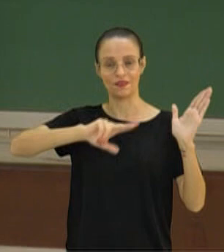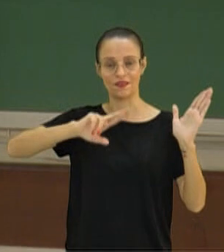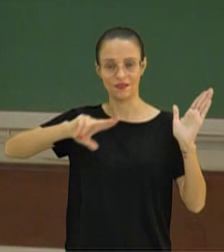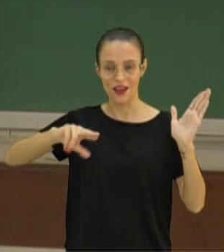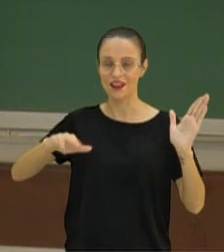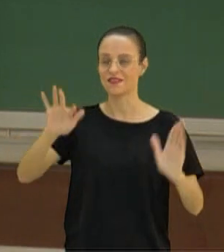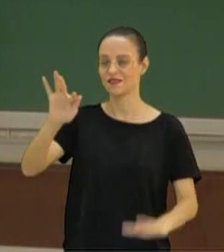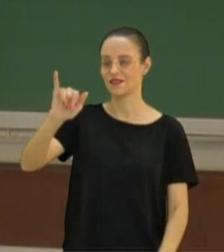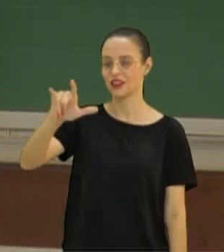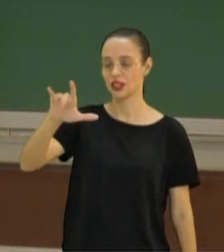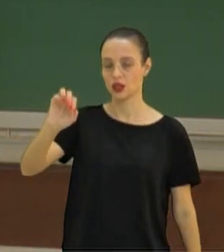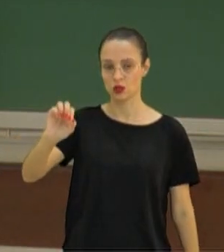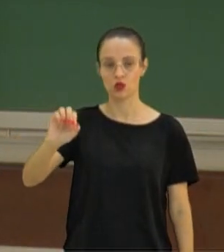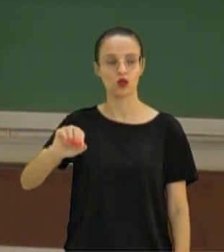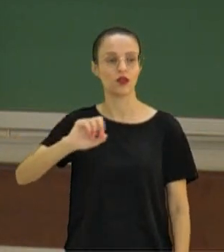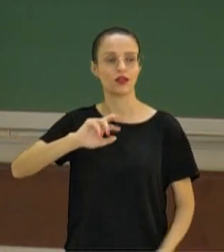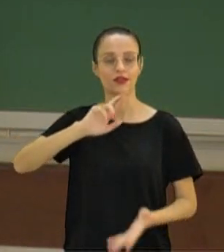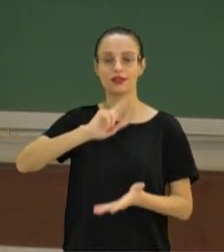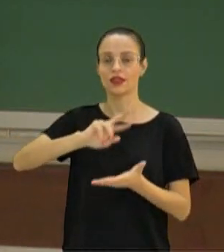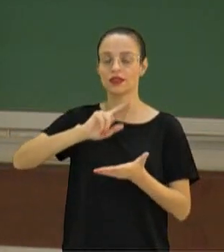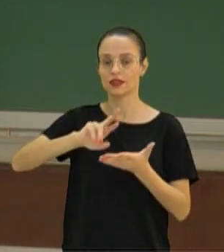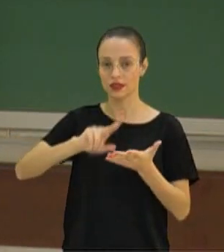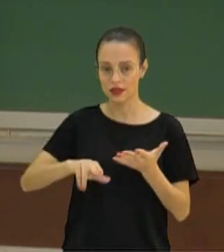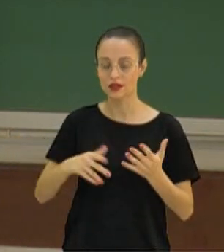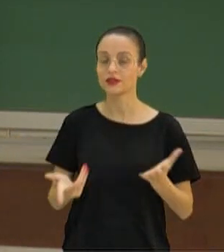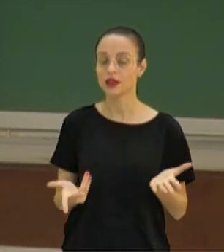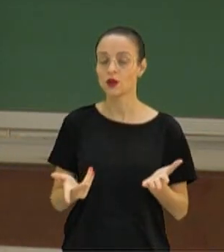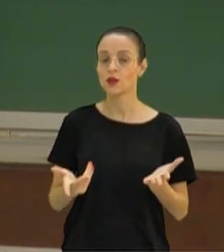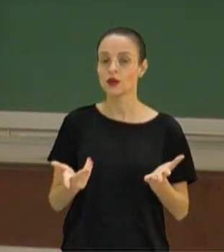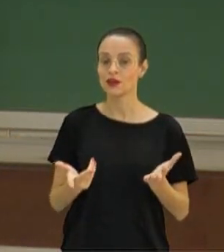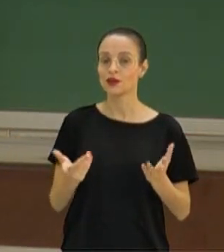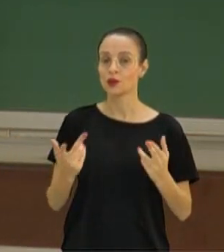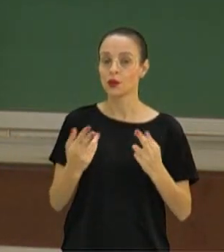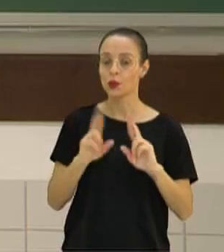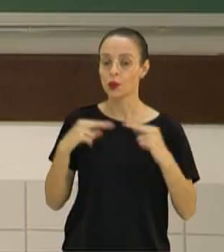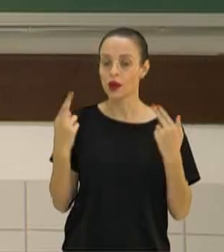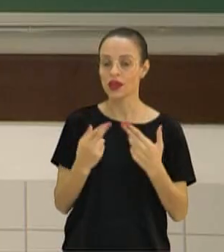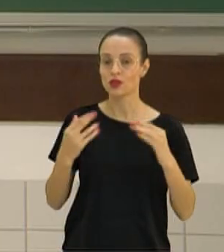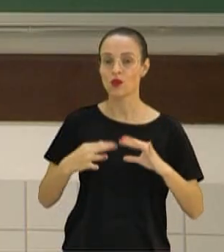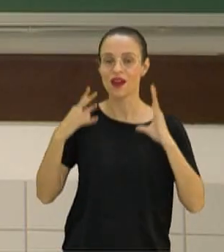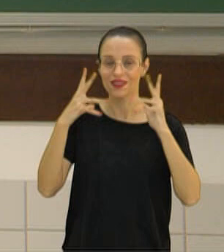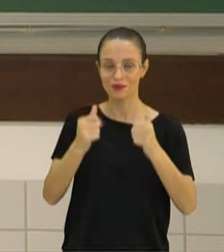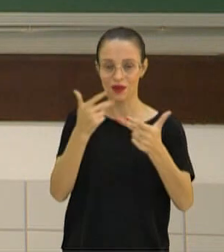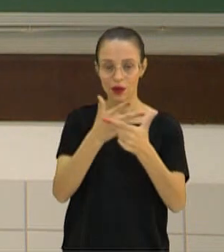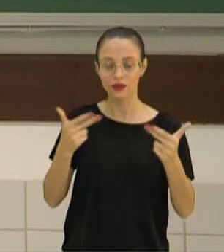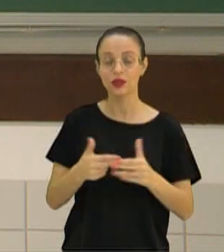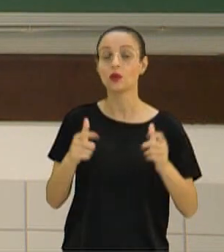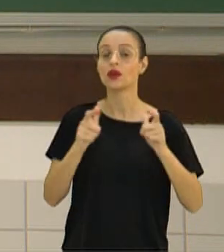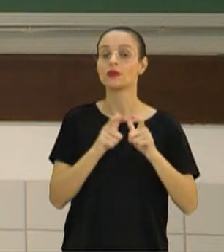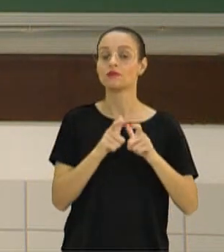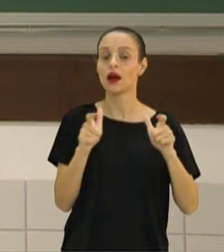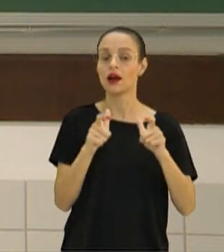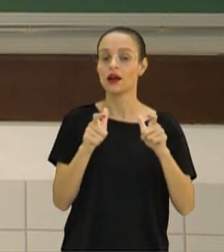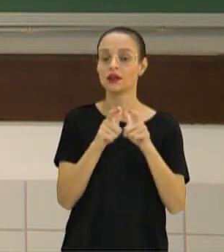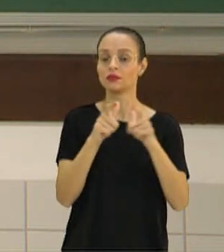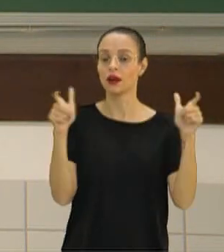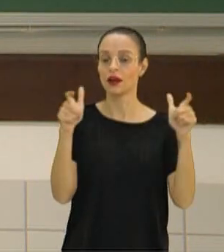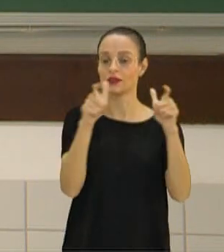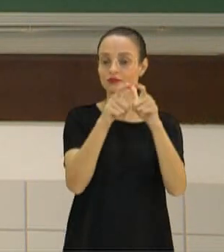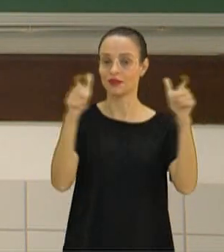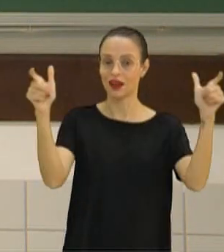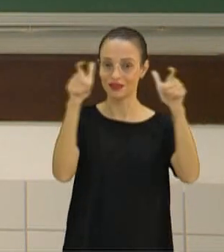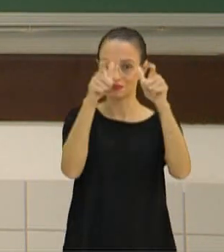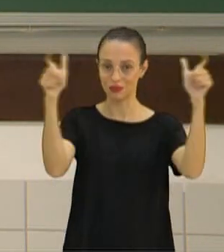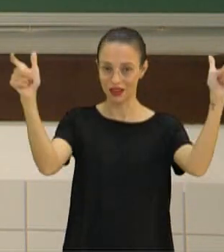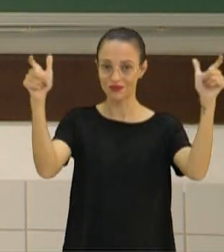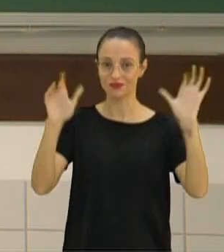cordata ou cordados e o reino animal, então eu vou aumentando a quantidade de indivíduos pertencentes a esses